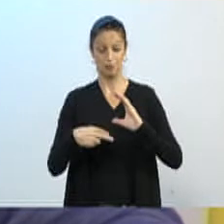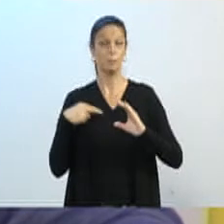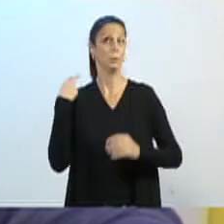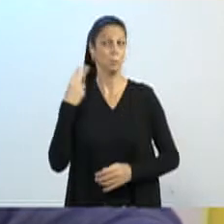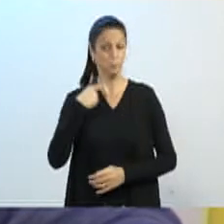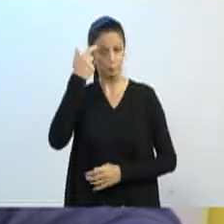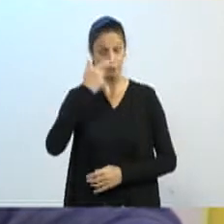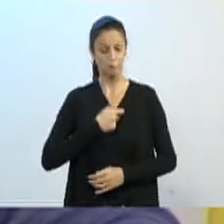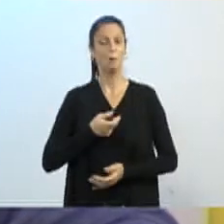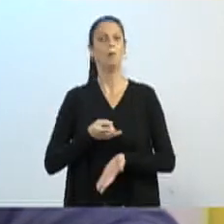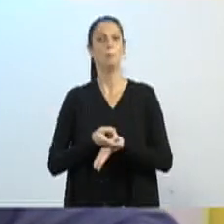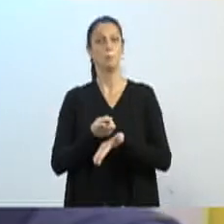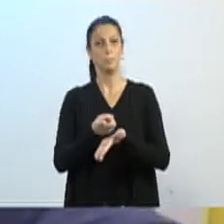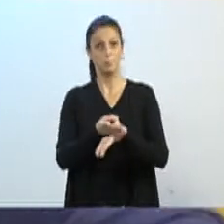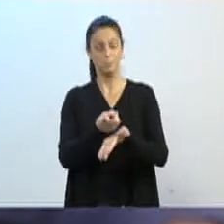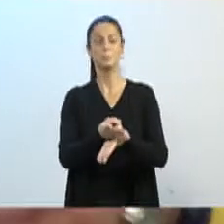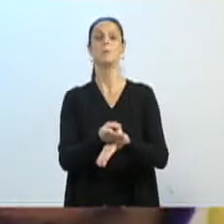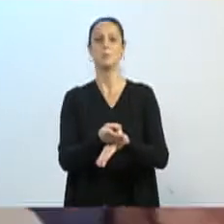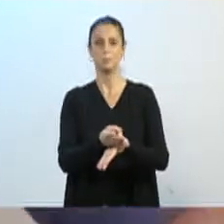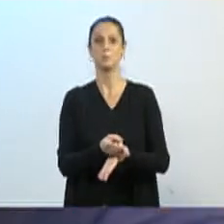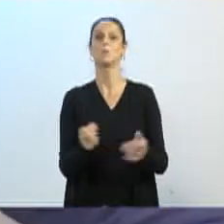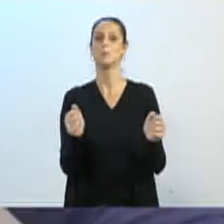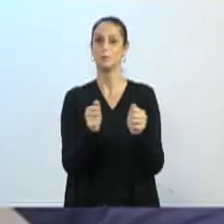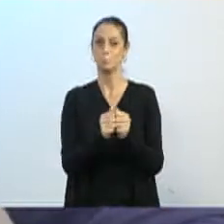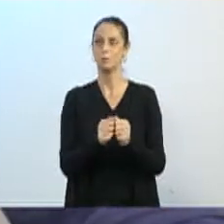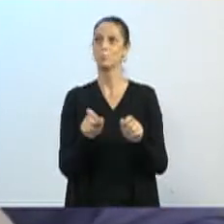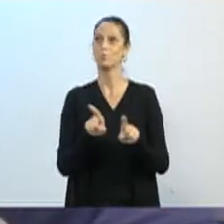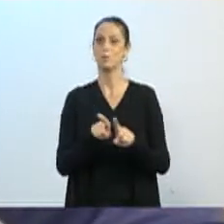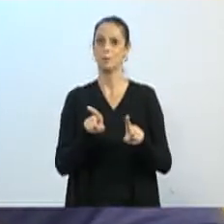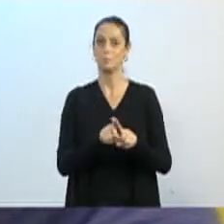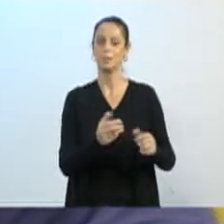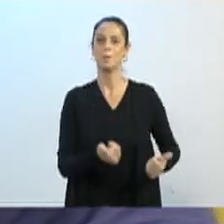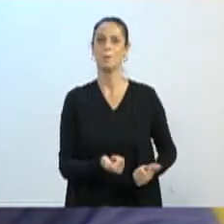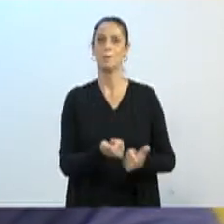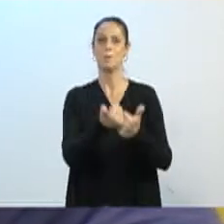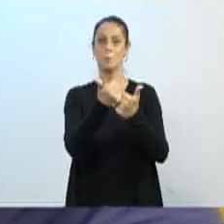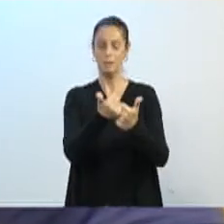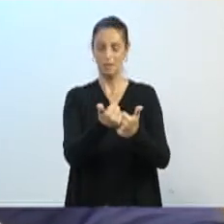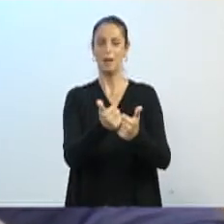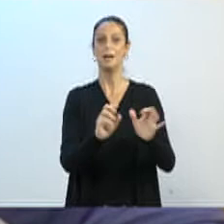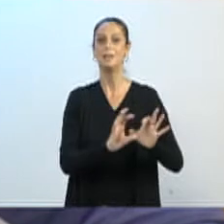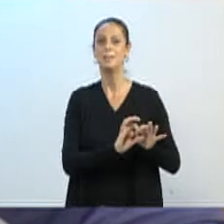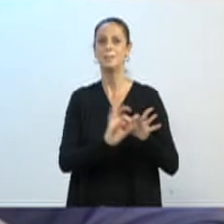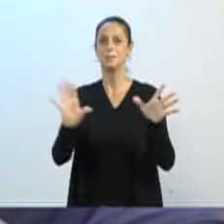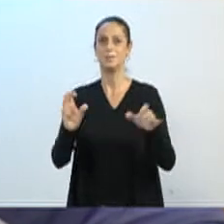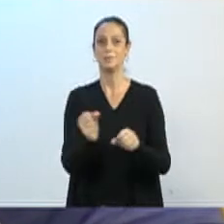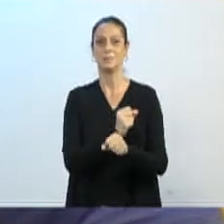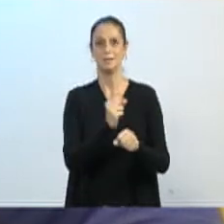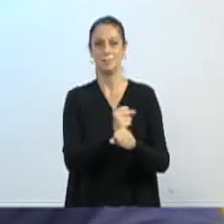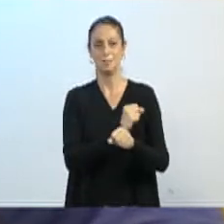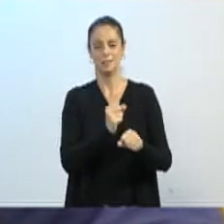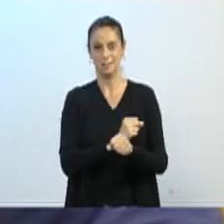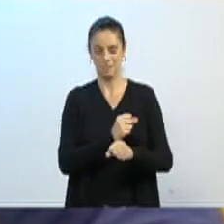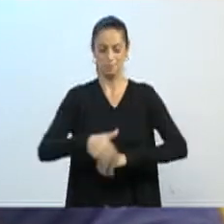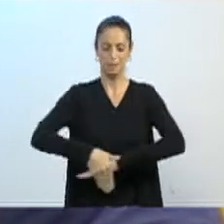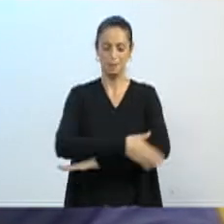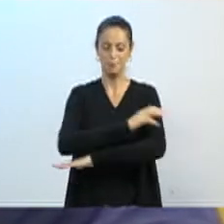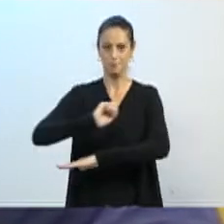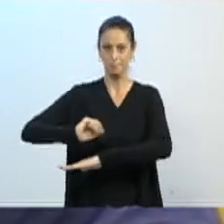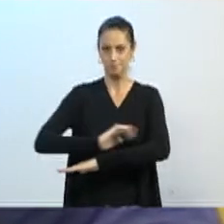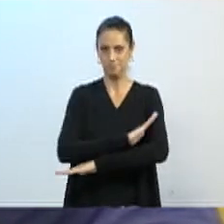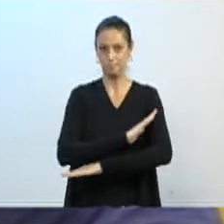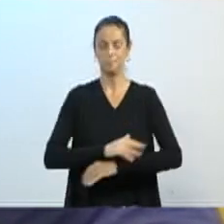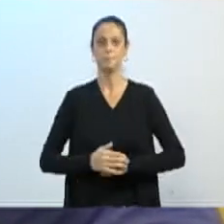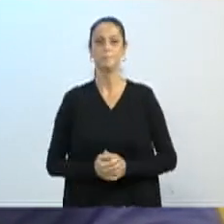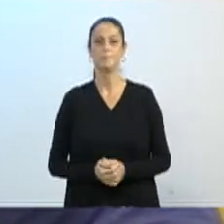inauguração e, quem sabe, também apoiar a ordem de serviço. Aproveitando também, passamos